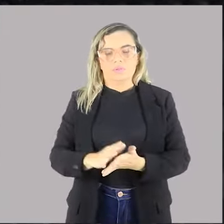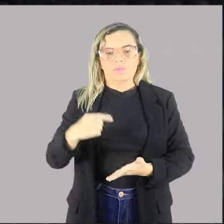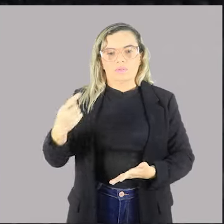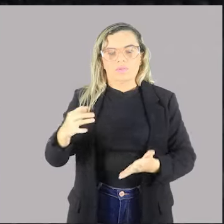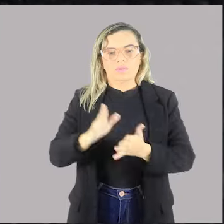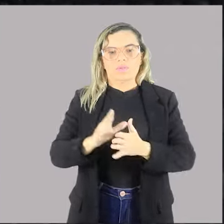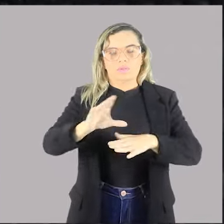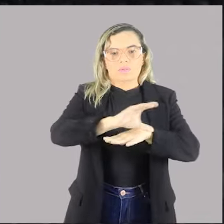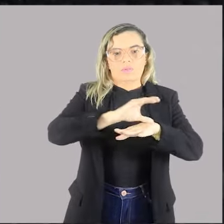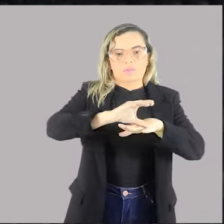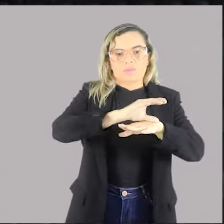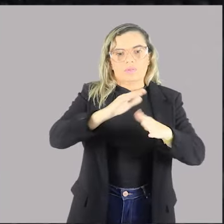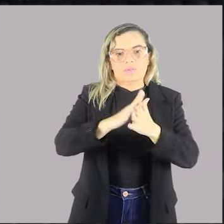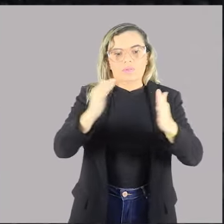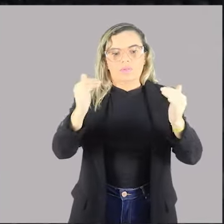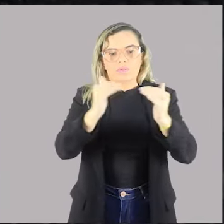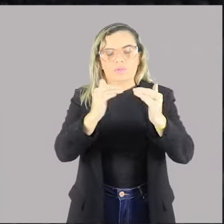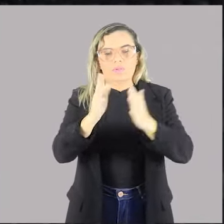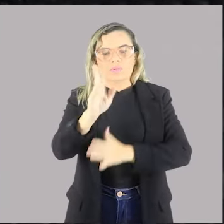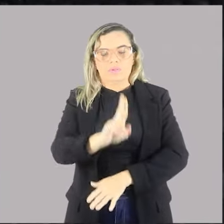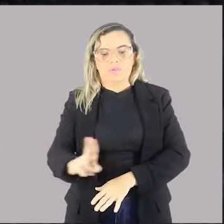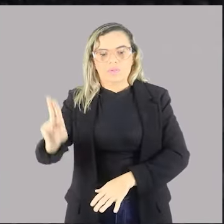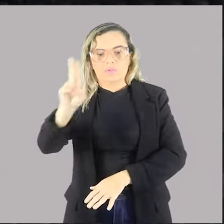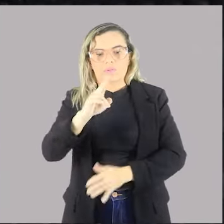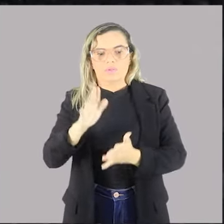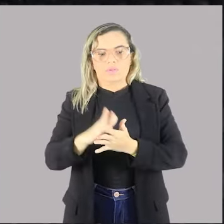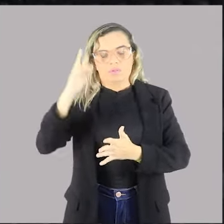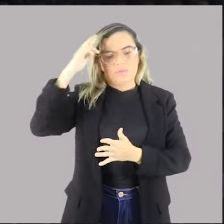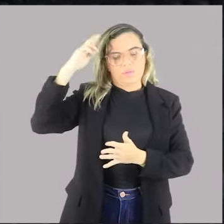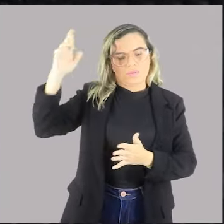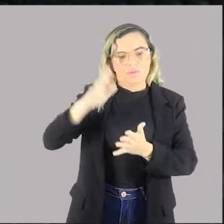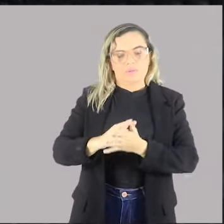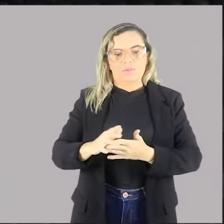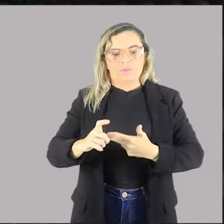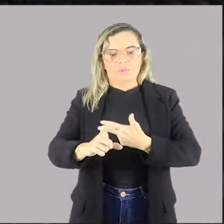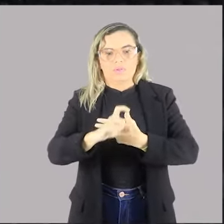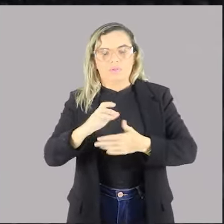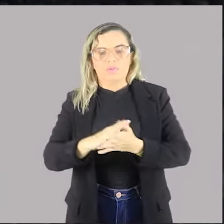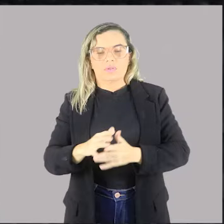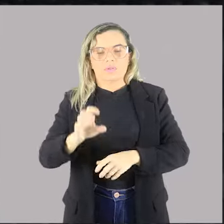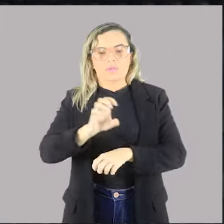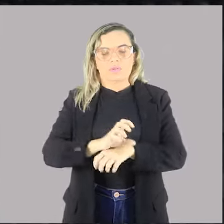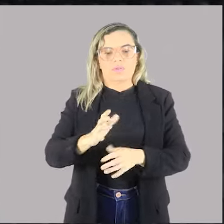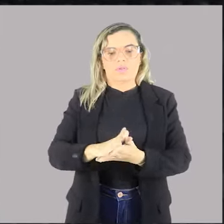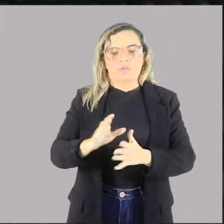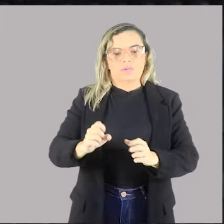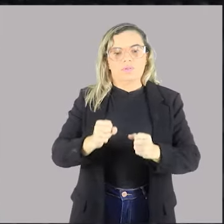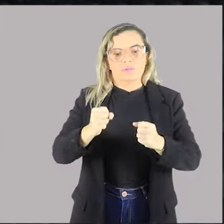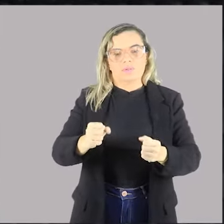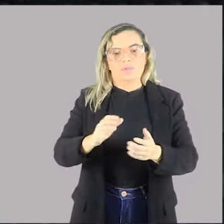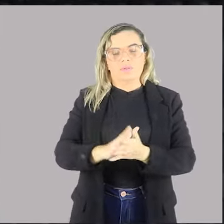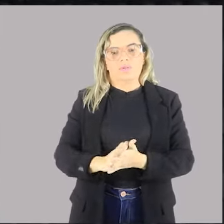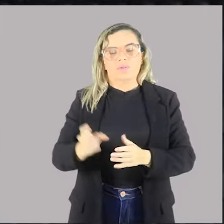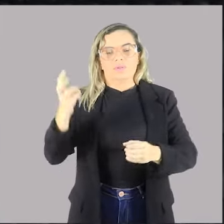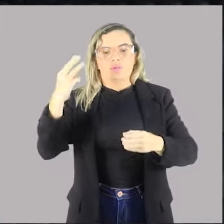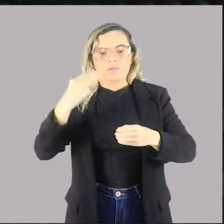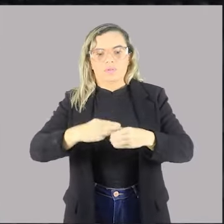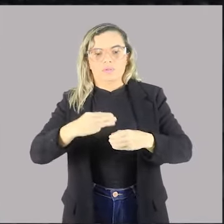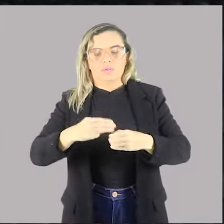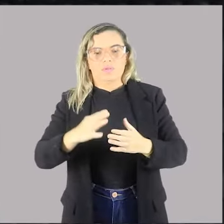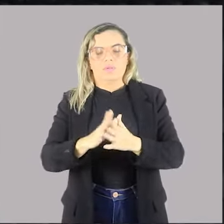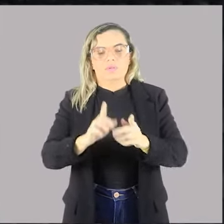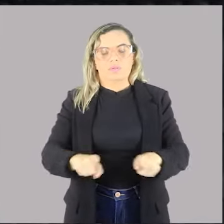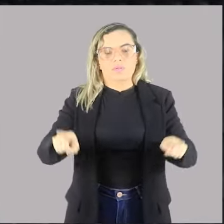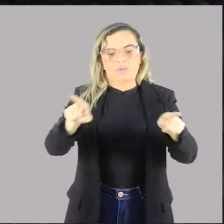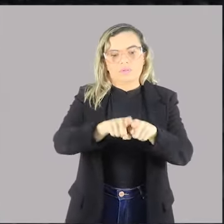constitucional, isso também vai ser aplicado aos chefes do poder executivo estadual e ao chefe do poder executivo municipal, certo?